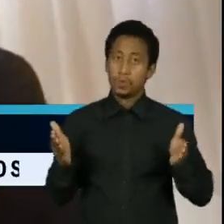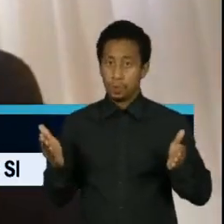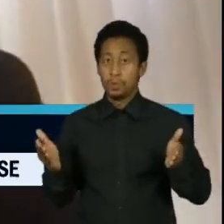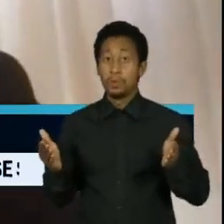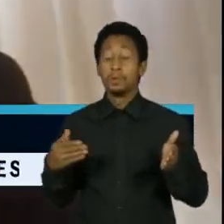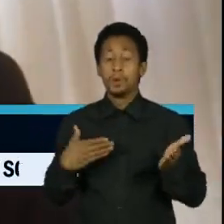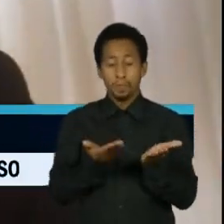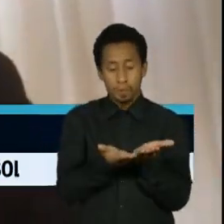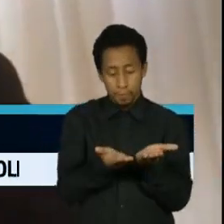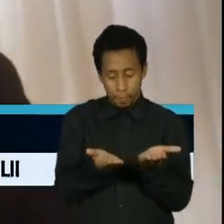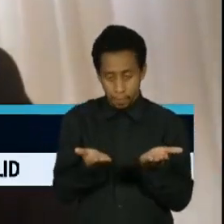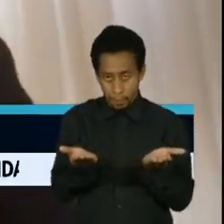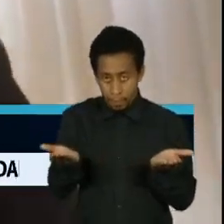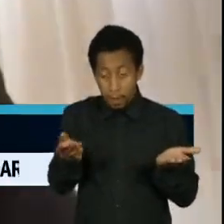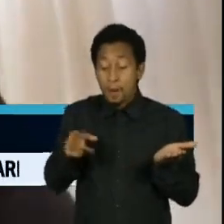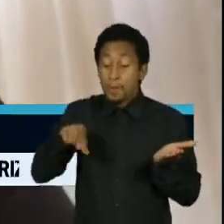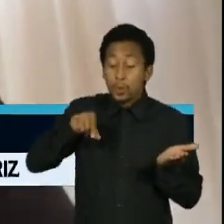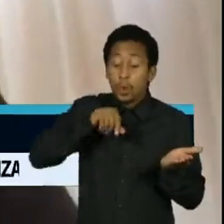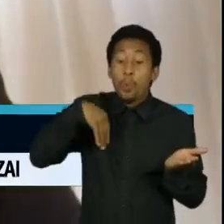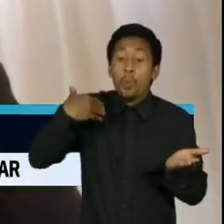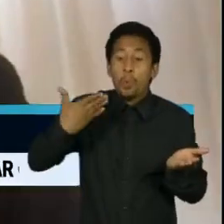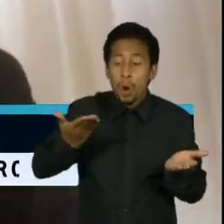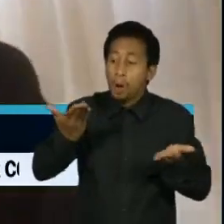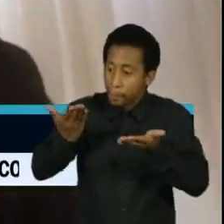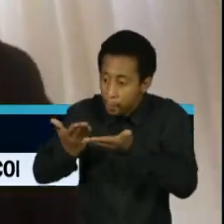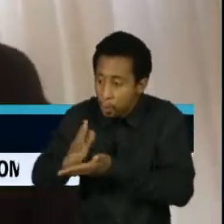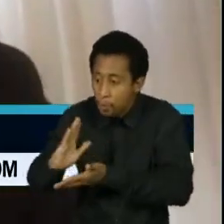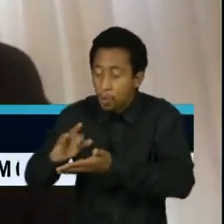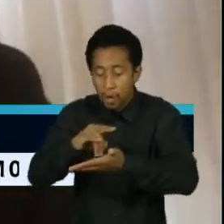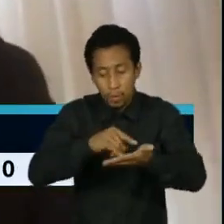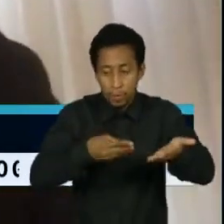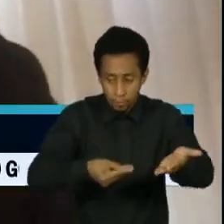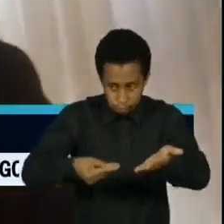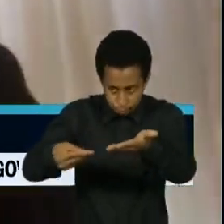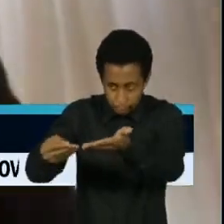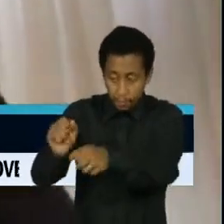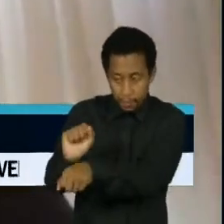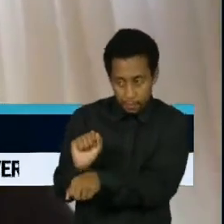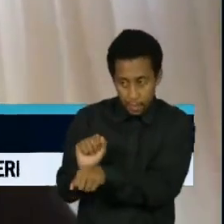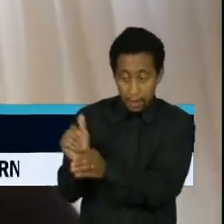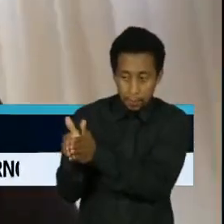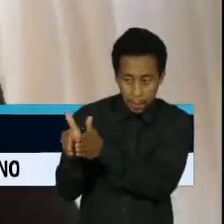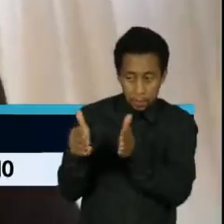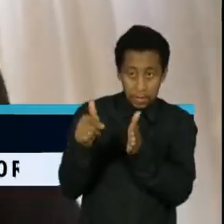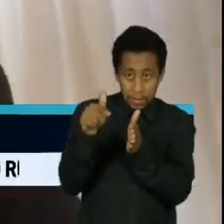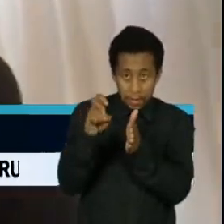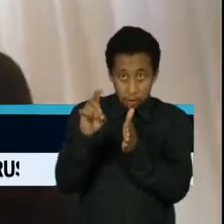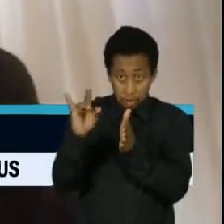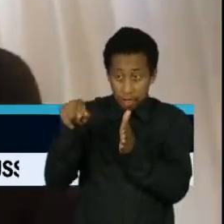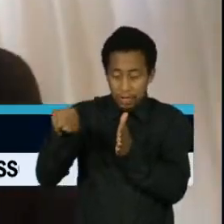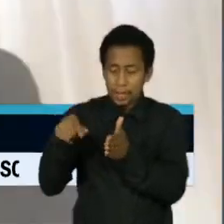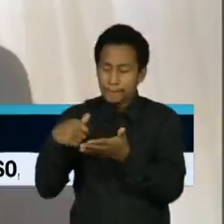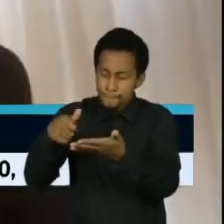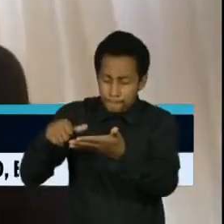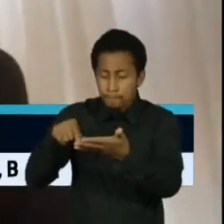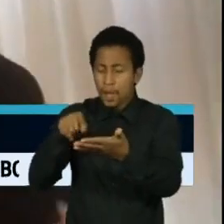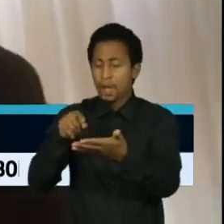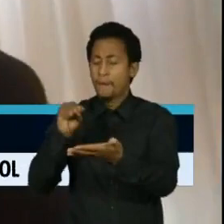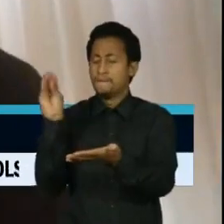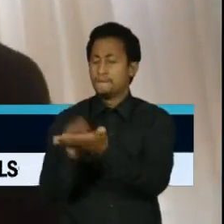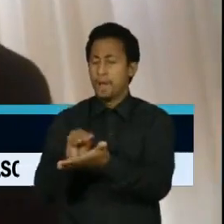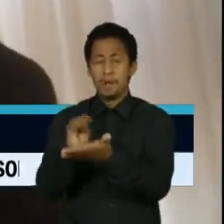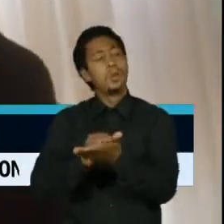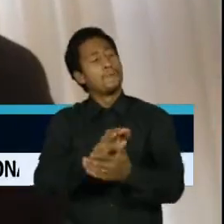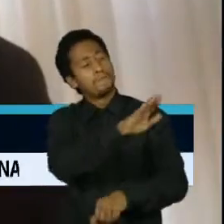a própria unidade técnica requisita mais documentos do que aqueles indicados na instrução normativa. É uma